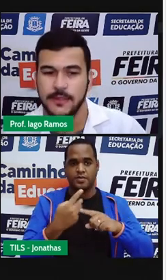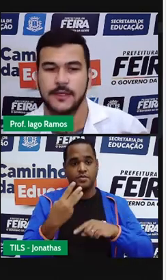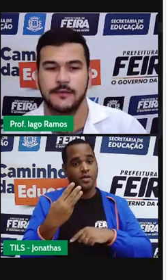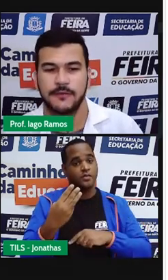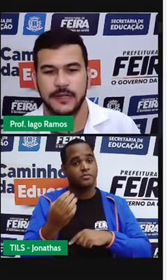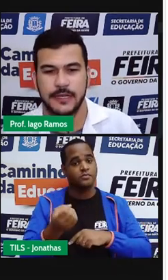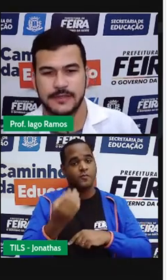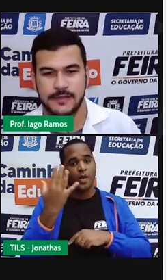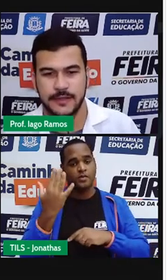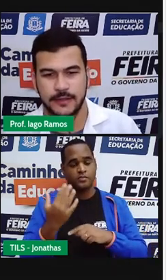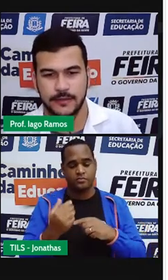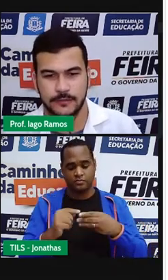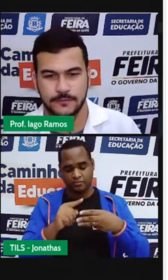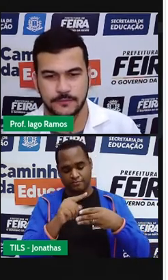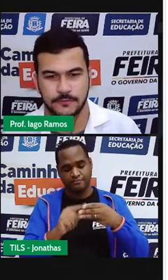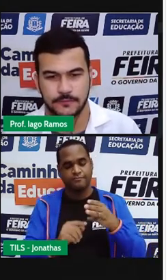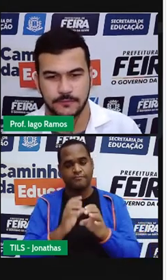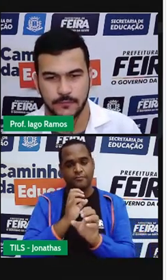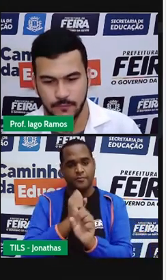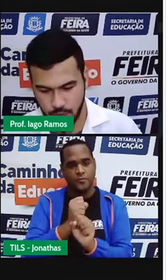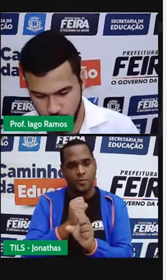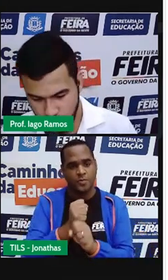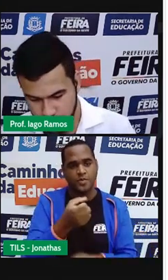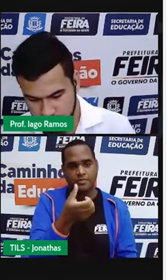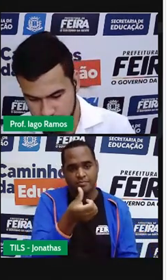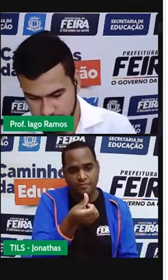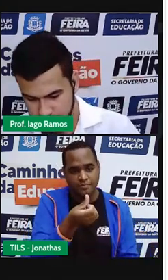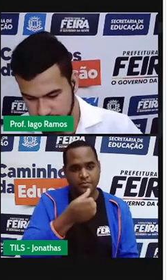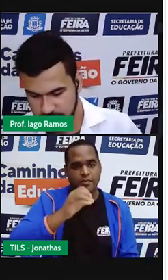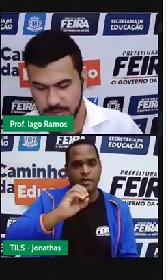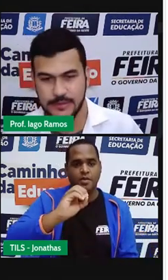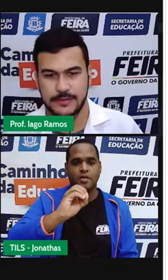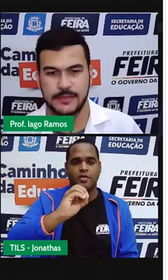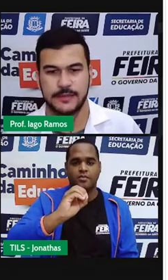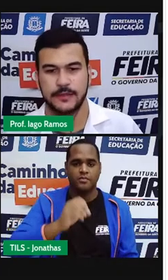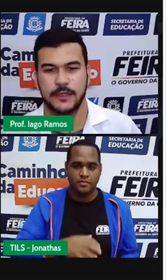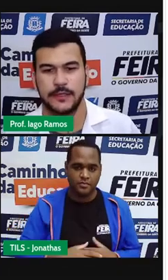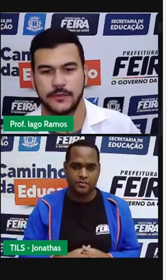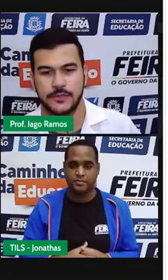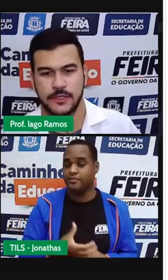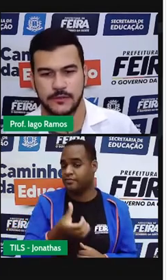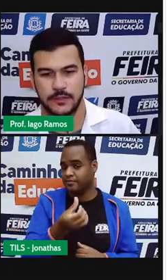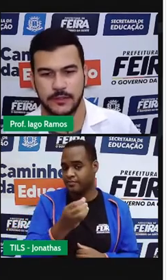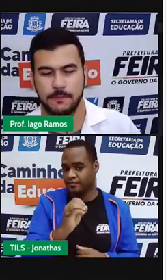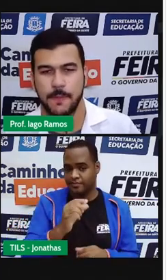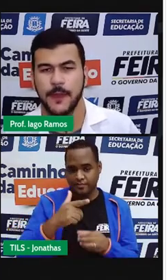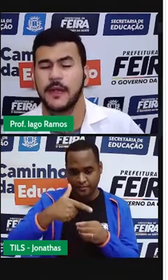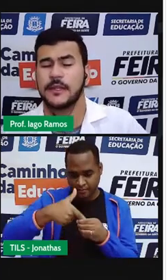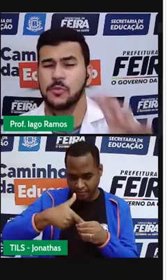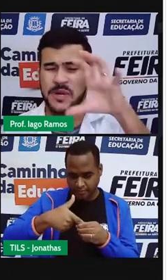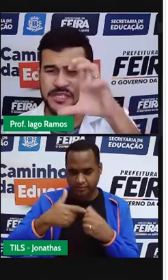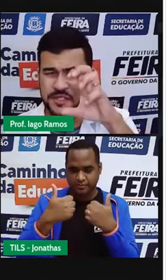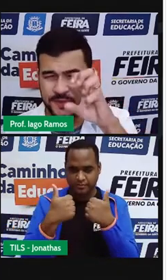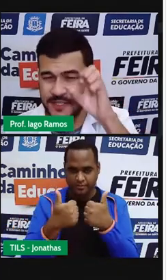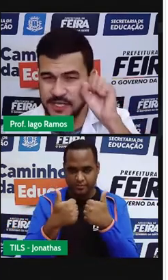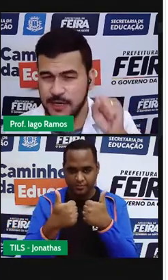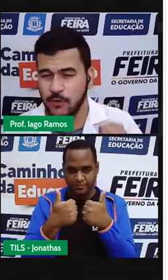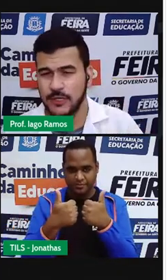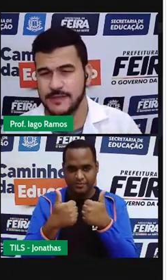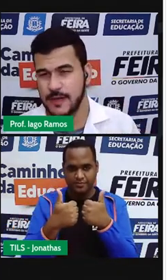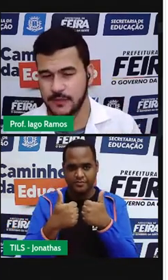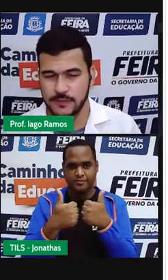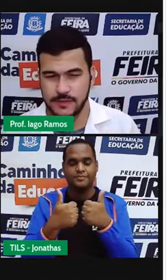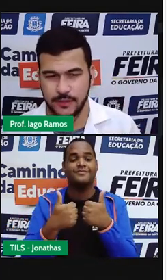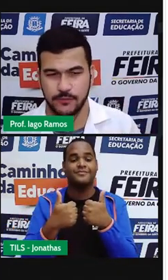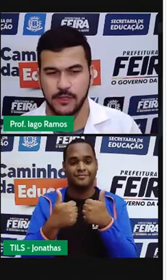vai dar 60. Ótimo. 60 litros de gasolina. Então, para a gente fechar